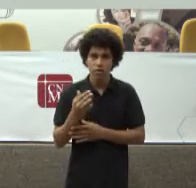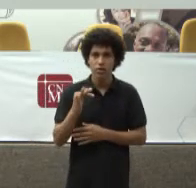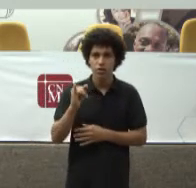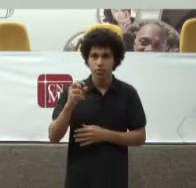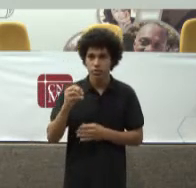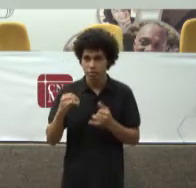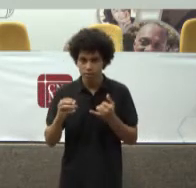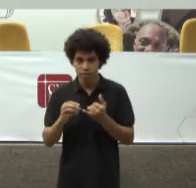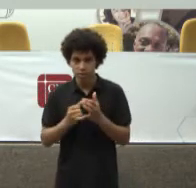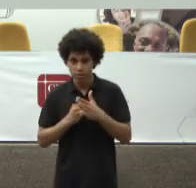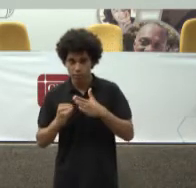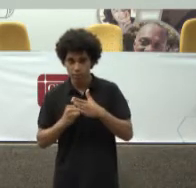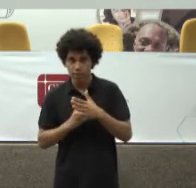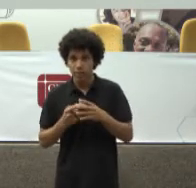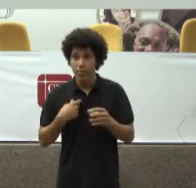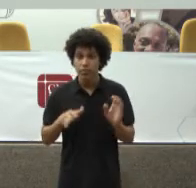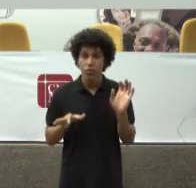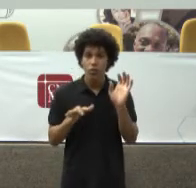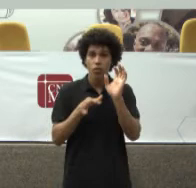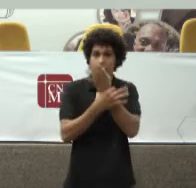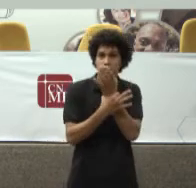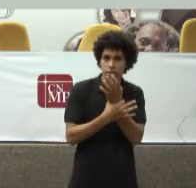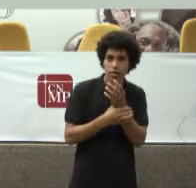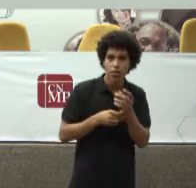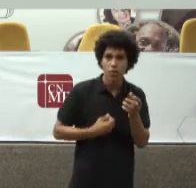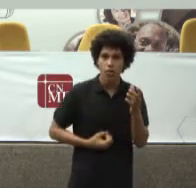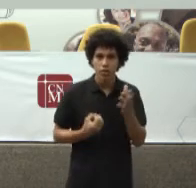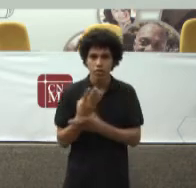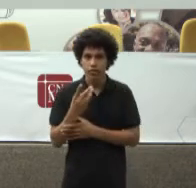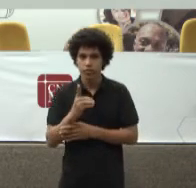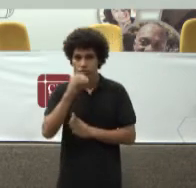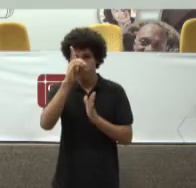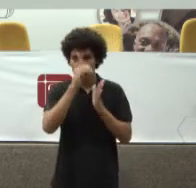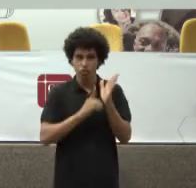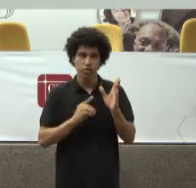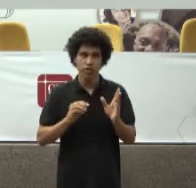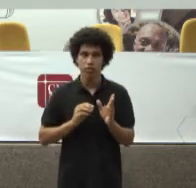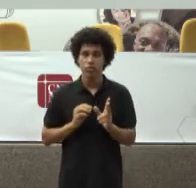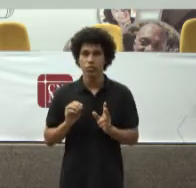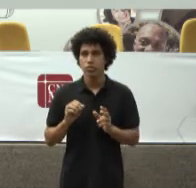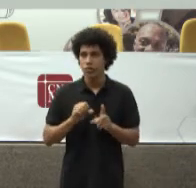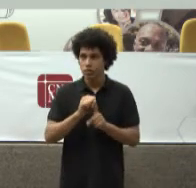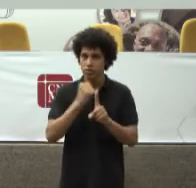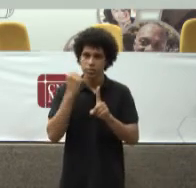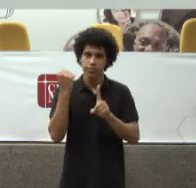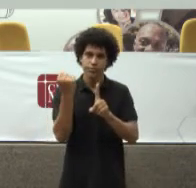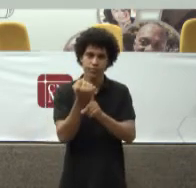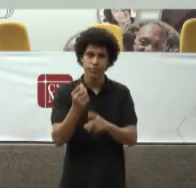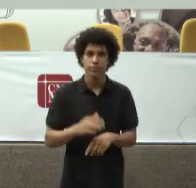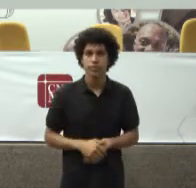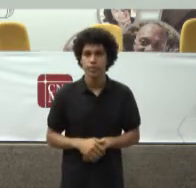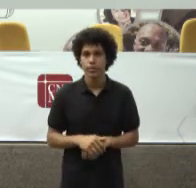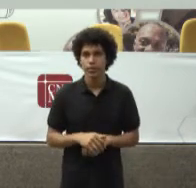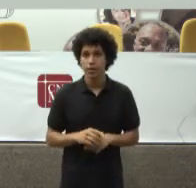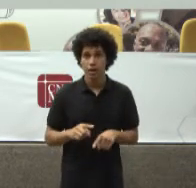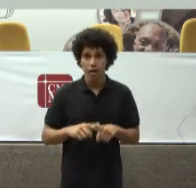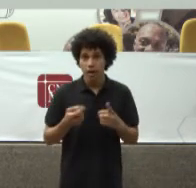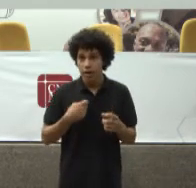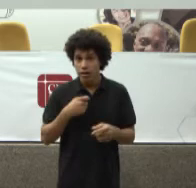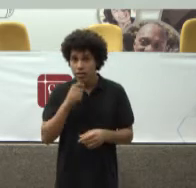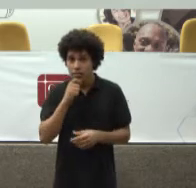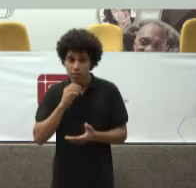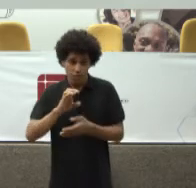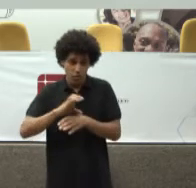guardião Ativo dos direitos sociais Eu trago alguns Nós estamos formatados Ainda Na constituição De